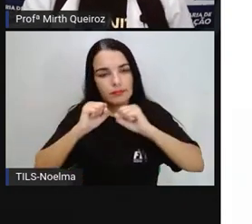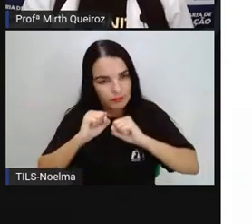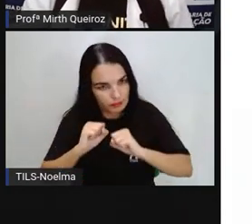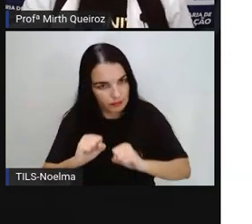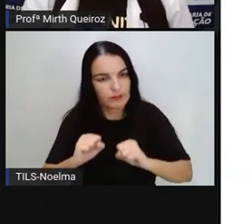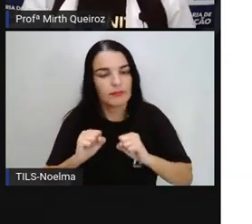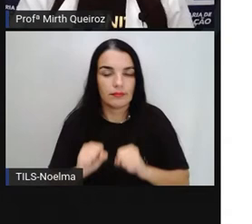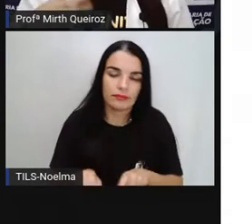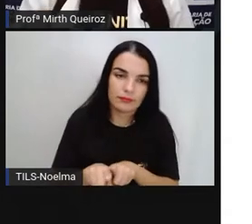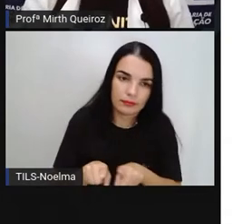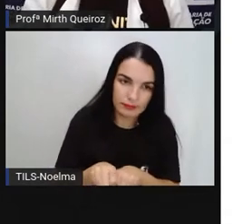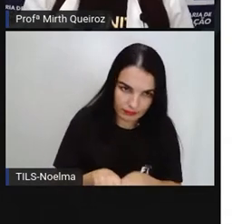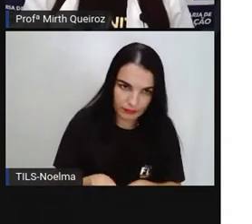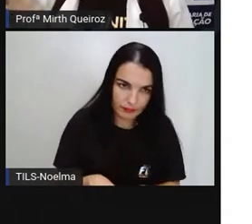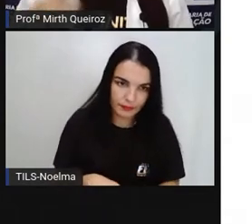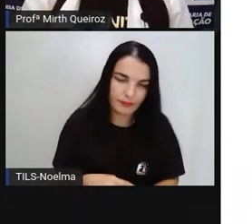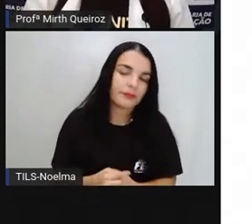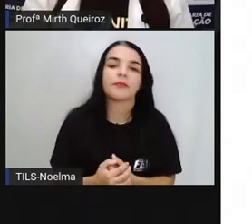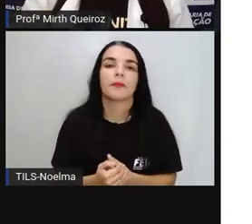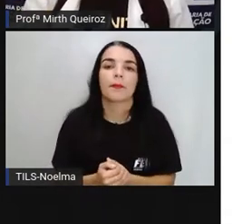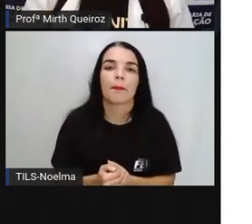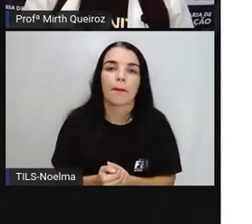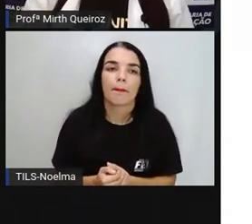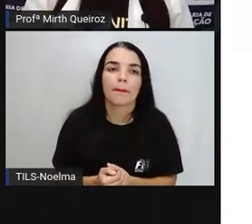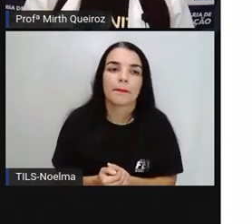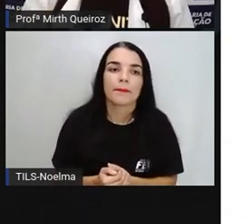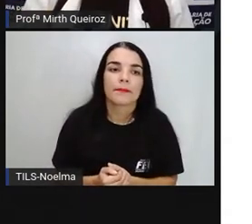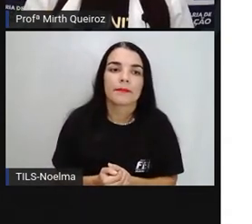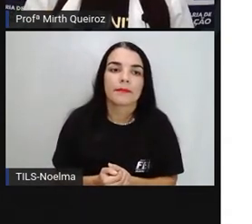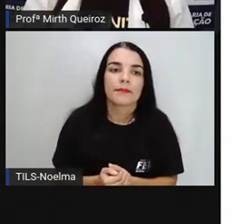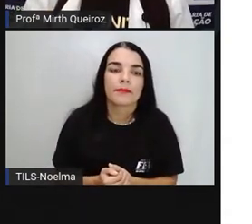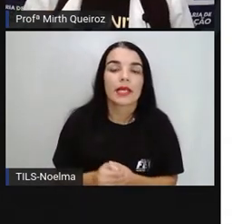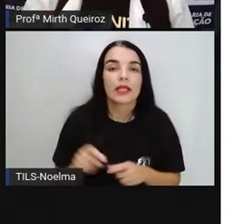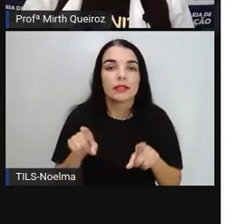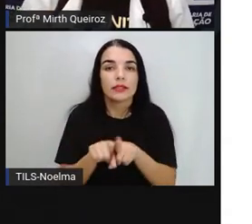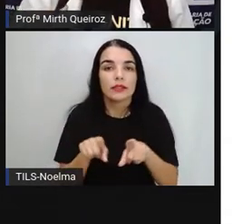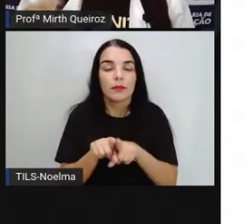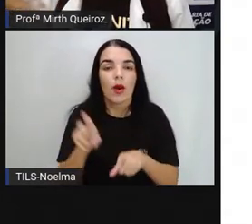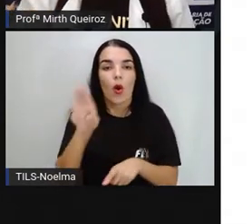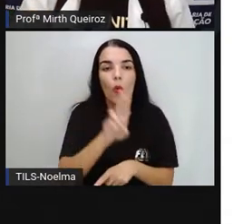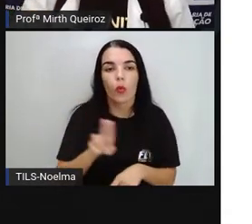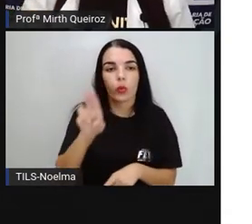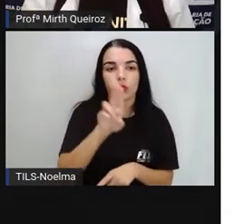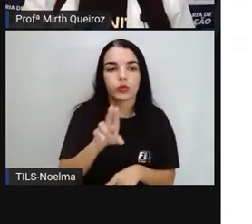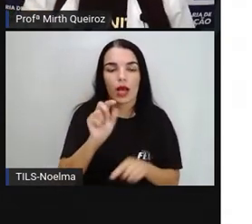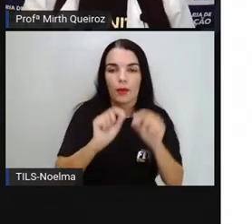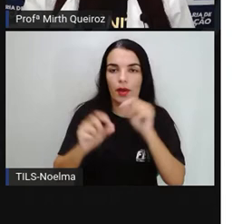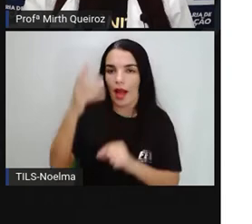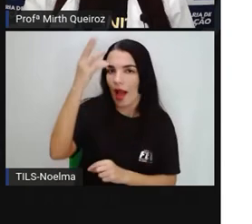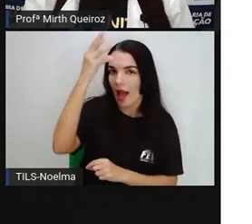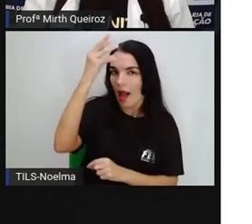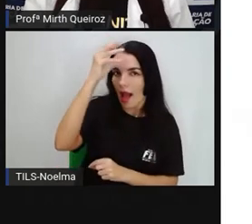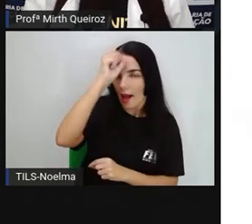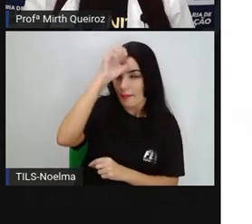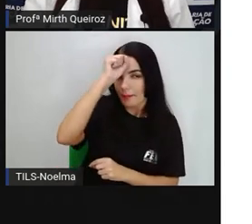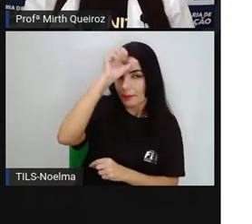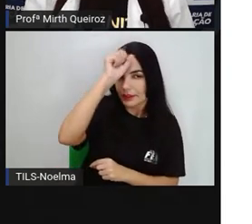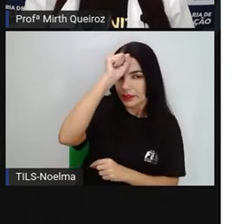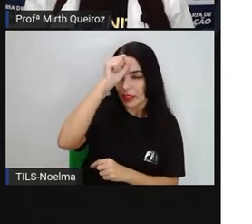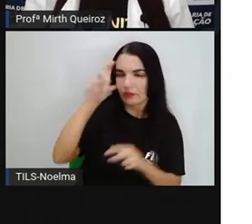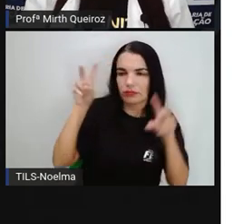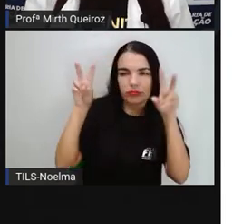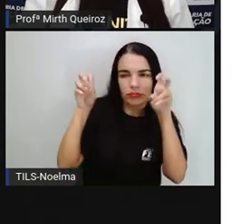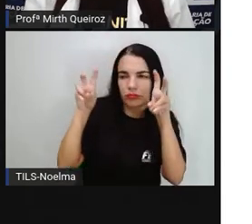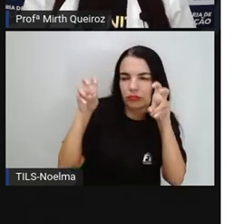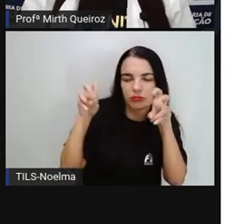o tangrã. E a gente, além da gente utilizar ele para aprender vários assuntos aí relacionados